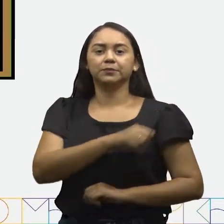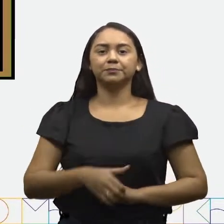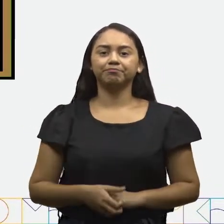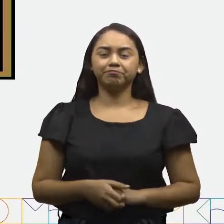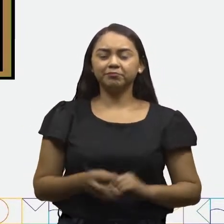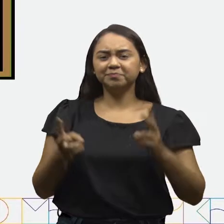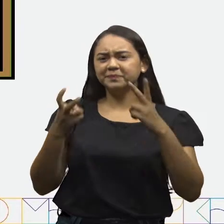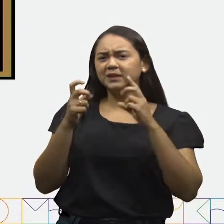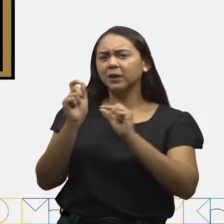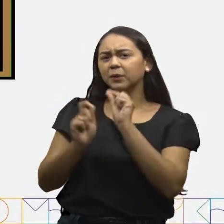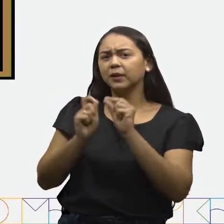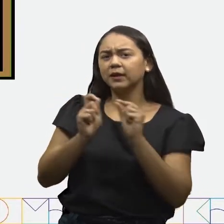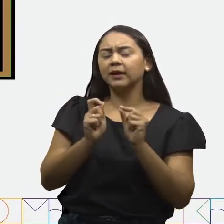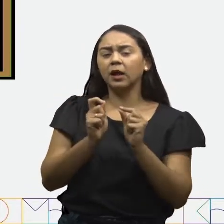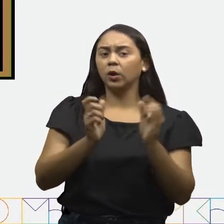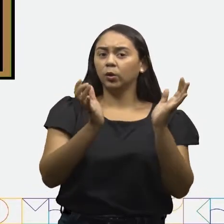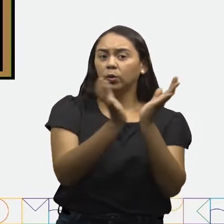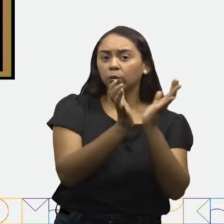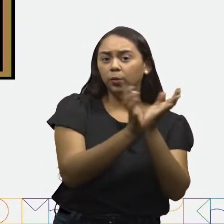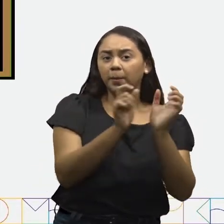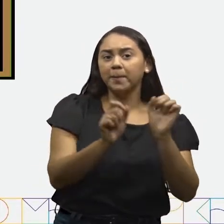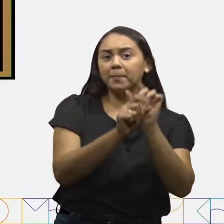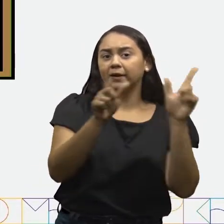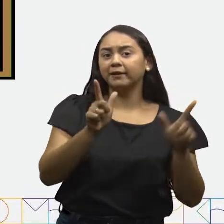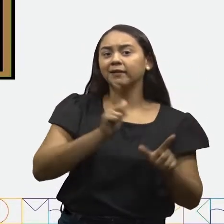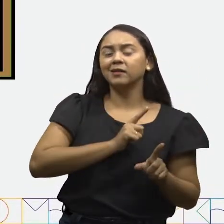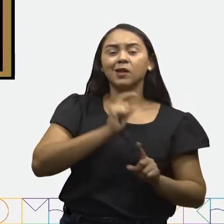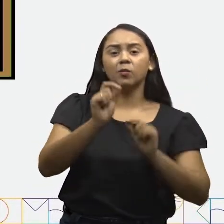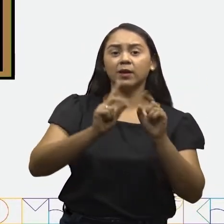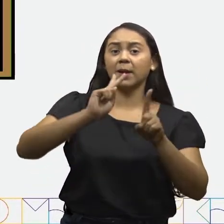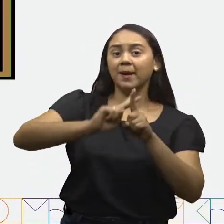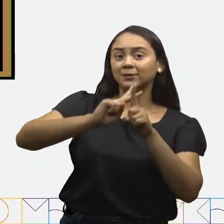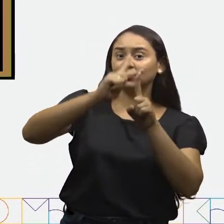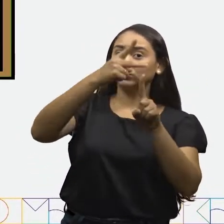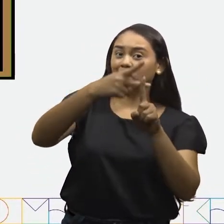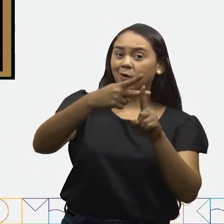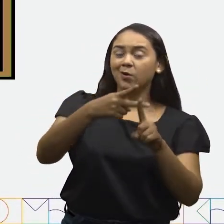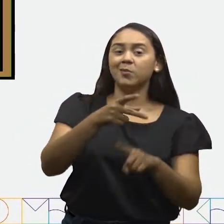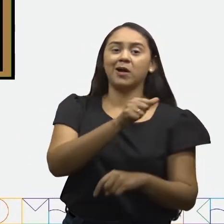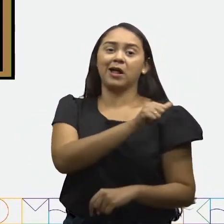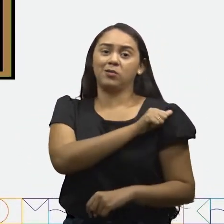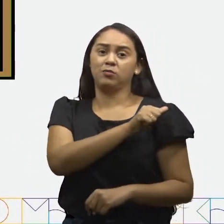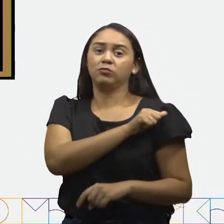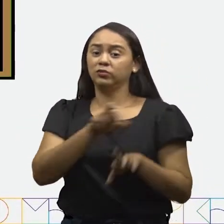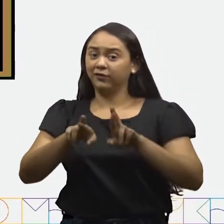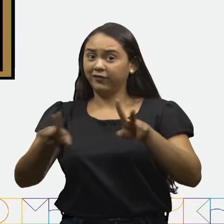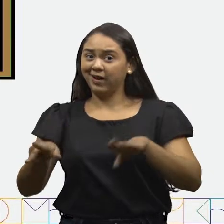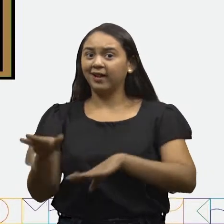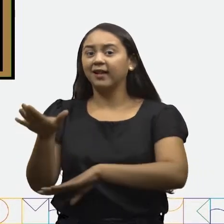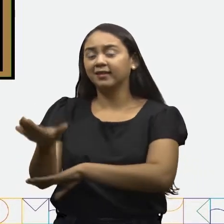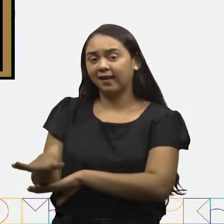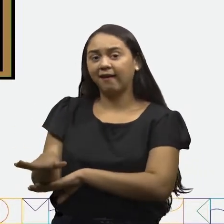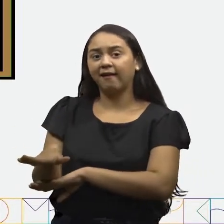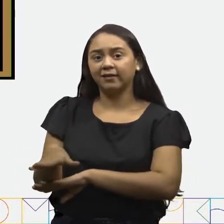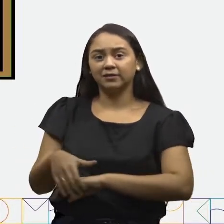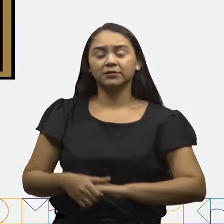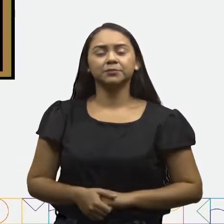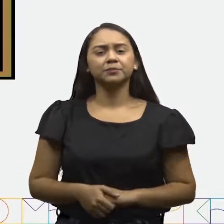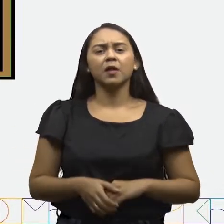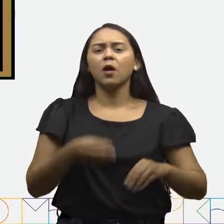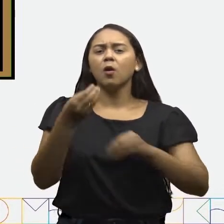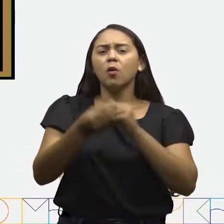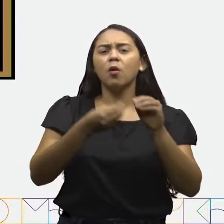Podemos dizer que a turma da manhã tem um dobro de alunos da turma da tarde. E